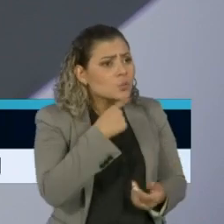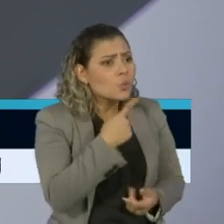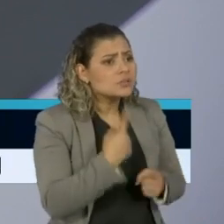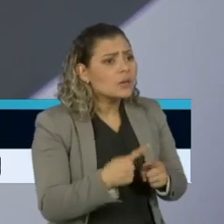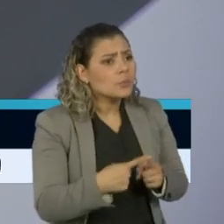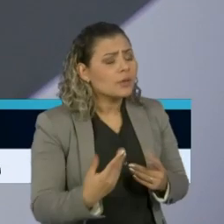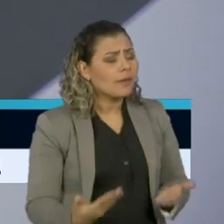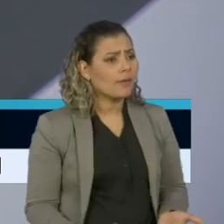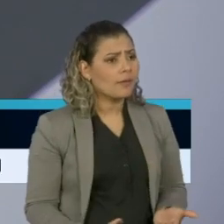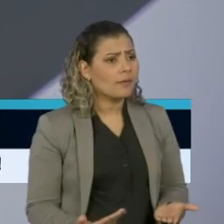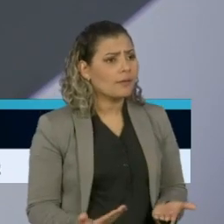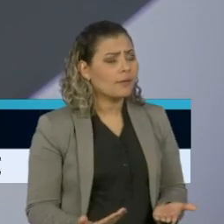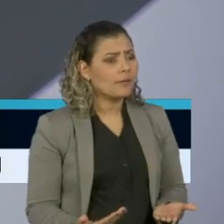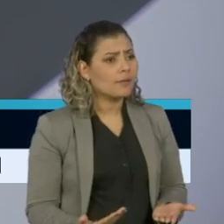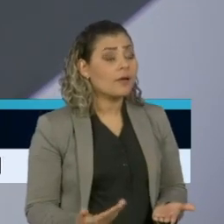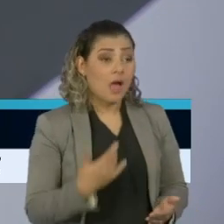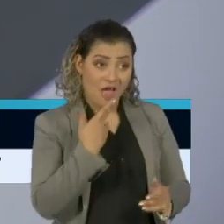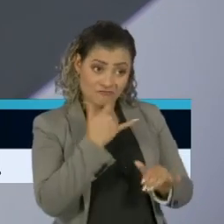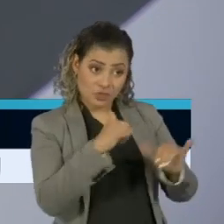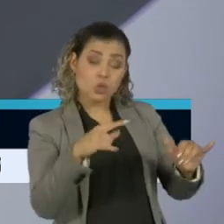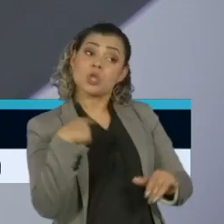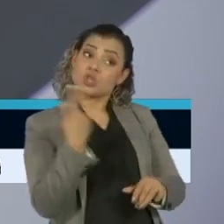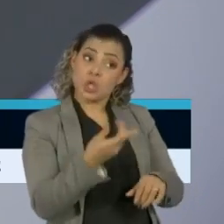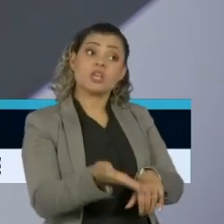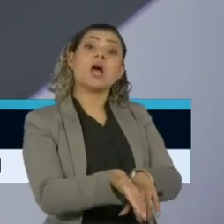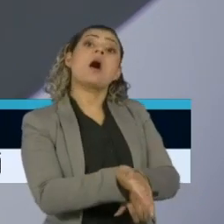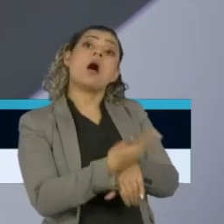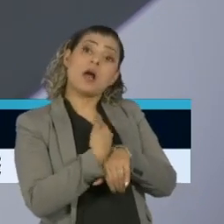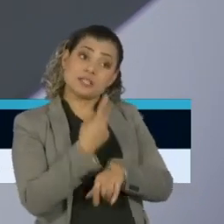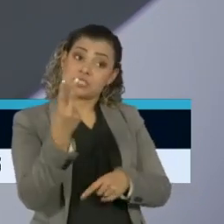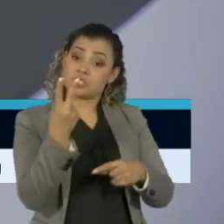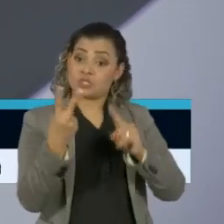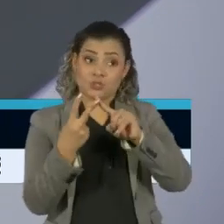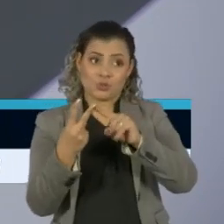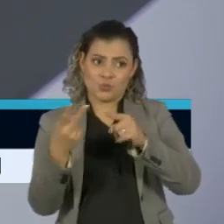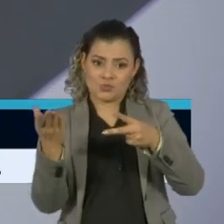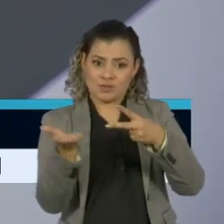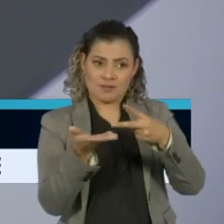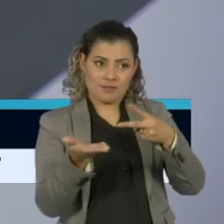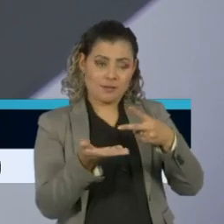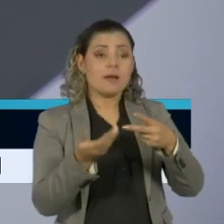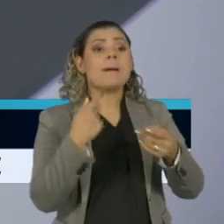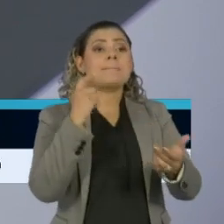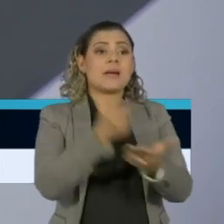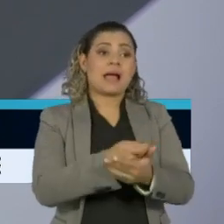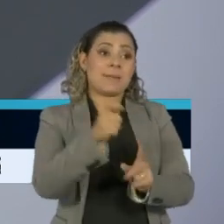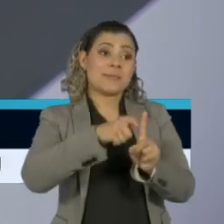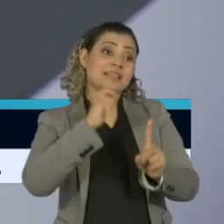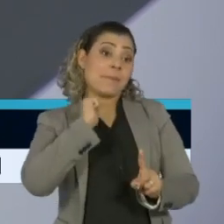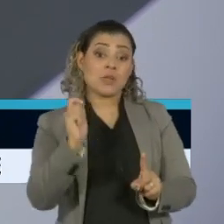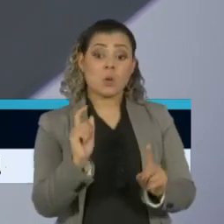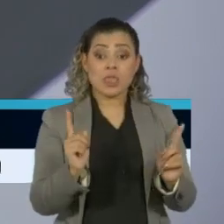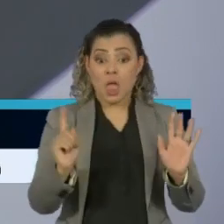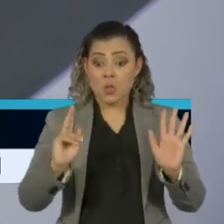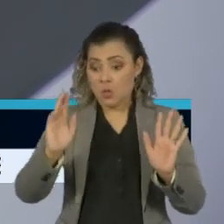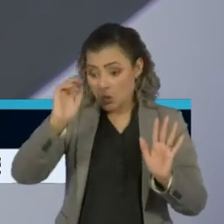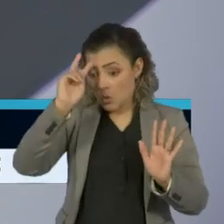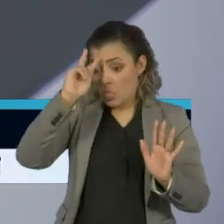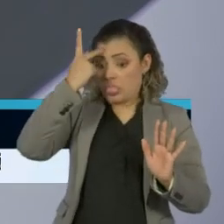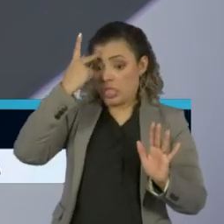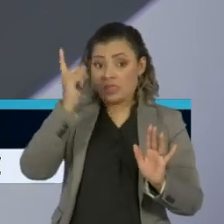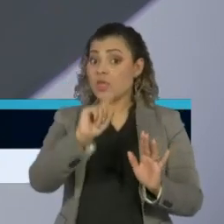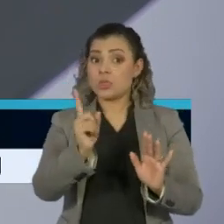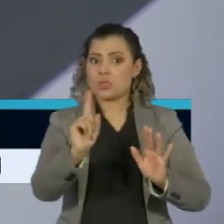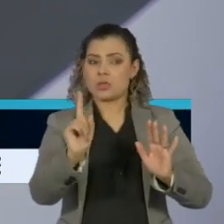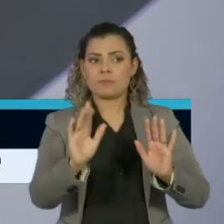Se a gente lembrar, primeiro eles disseram, nós vamos antecipar a segunda parcela. Então era para antecipar para abril. Aí eles disseram assim, não, não, não, eles voltaram atrás, não